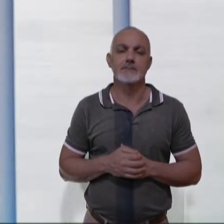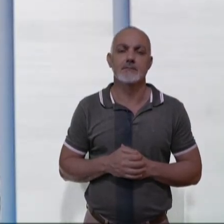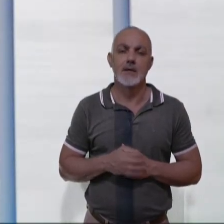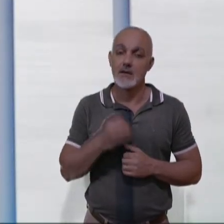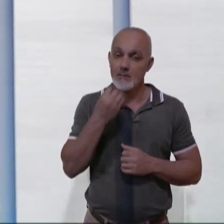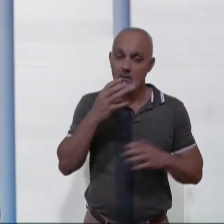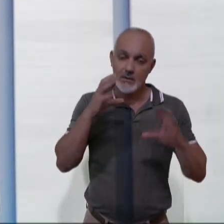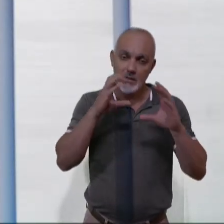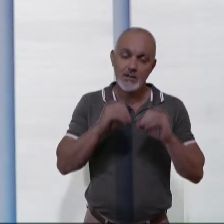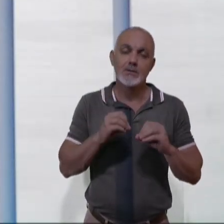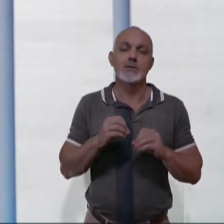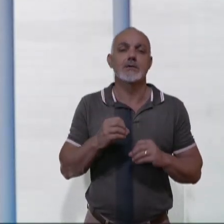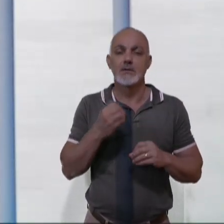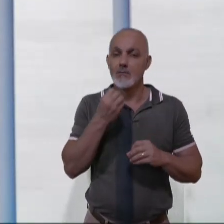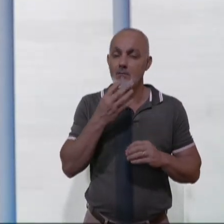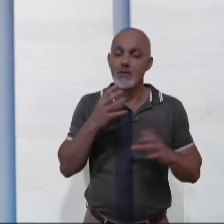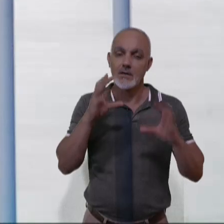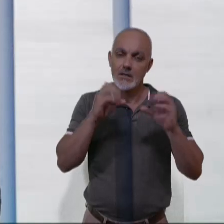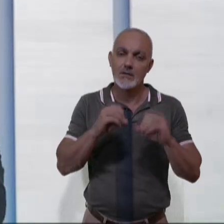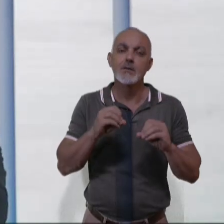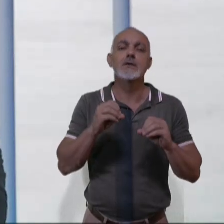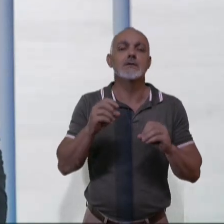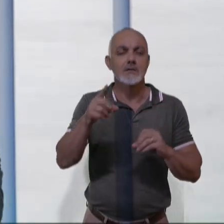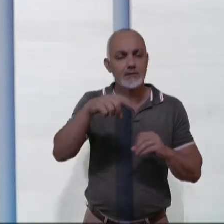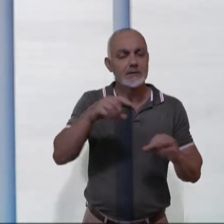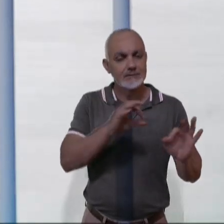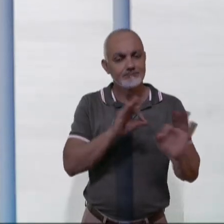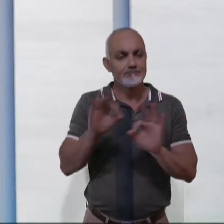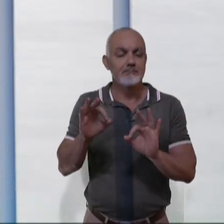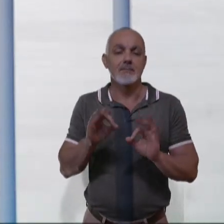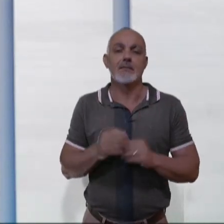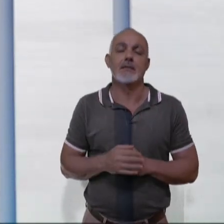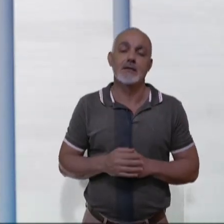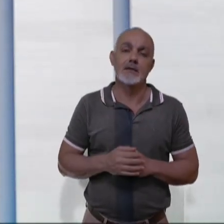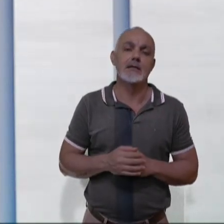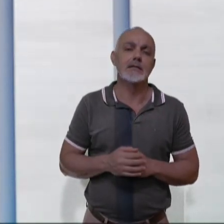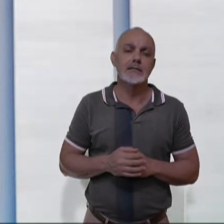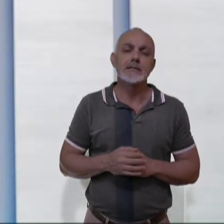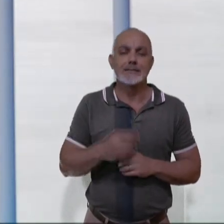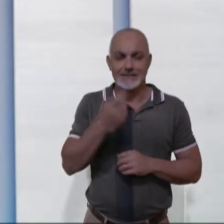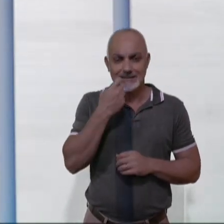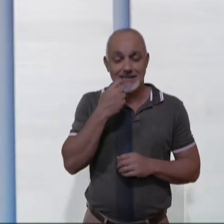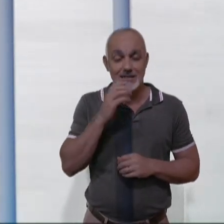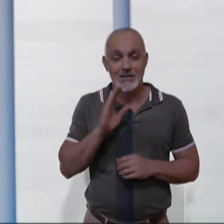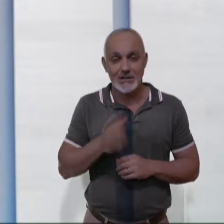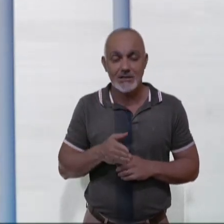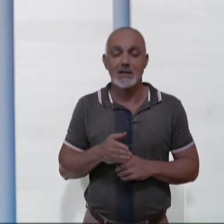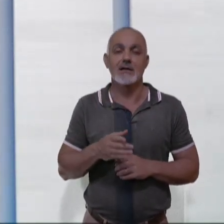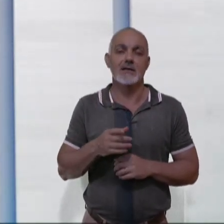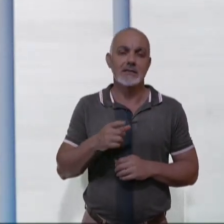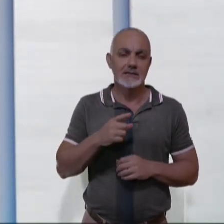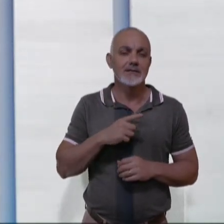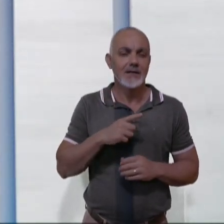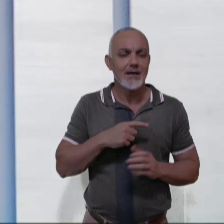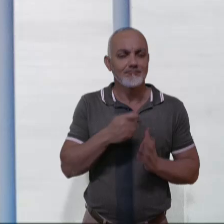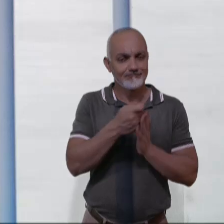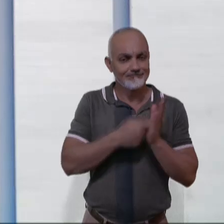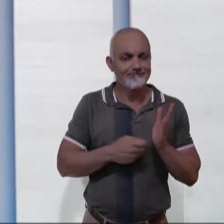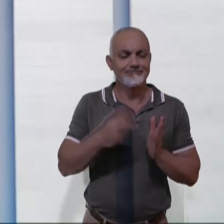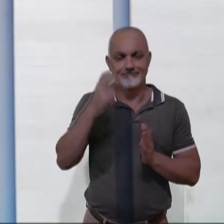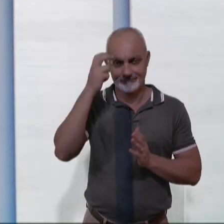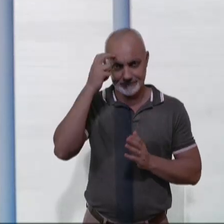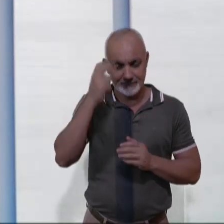Boa noite, Caritel. E boa noite também ao pessoal que nos acompanha. Finalmente é sexta-feira, e com ela, nossa querida Agenda Cultural.